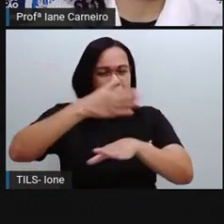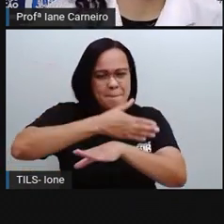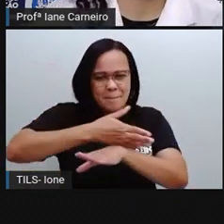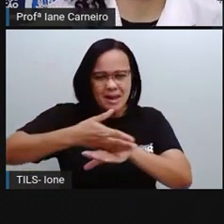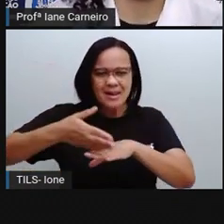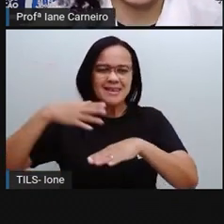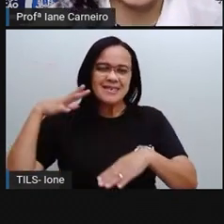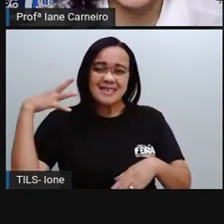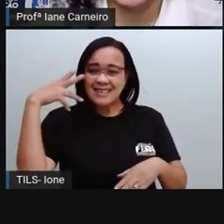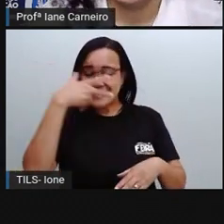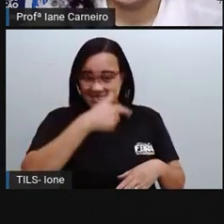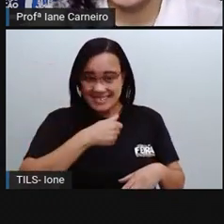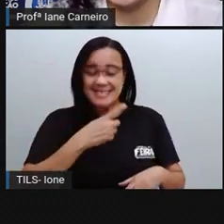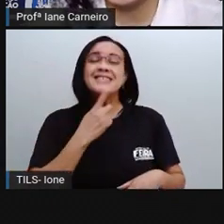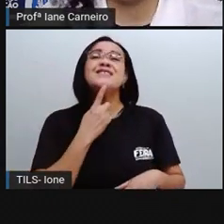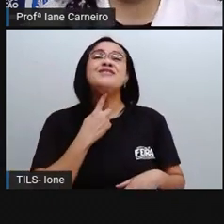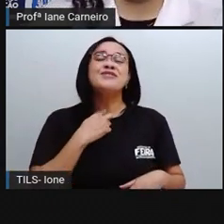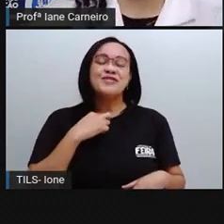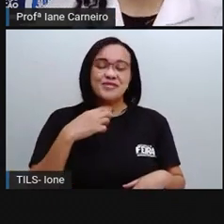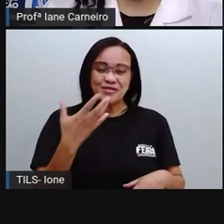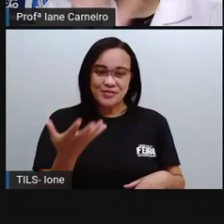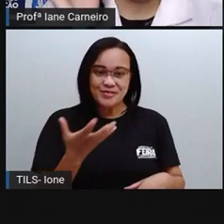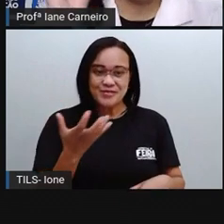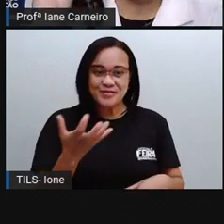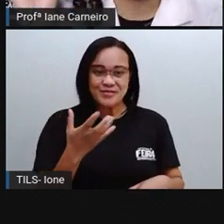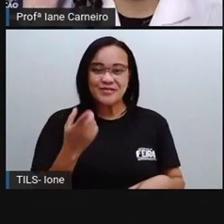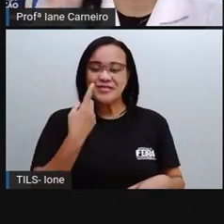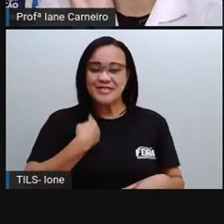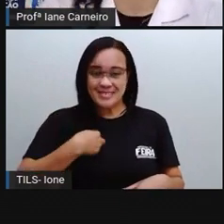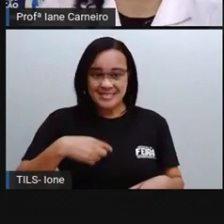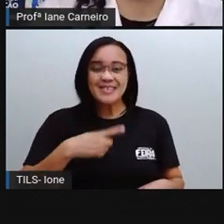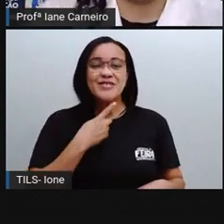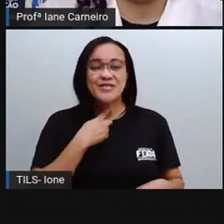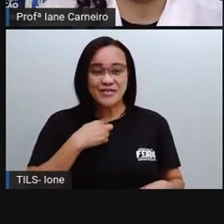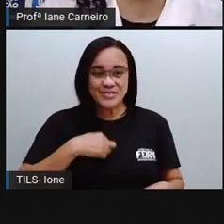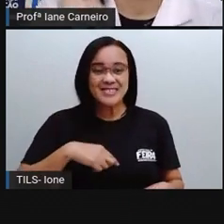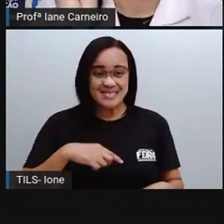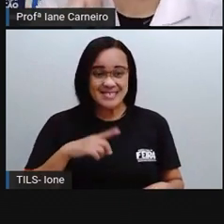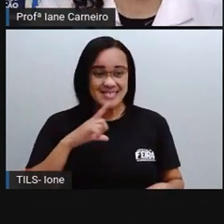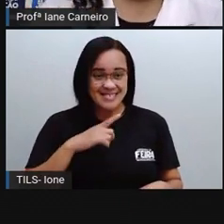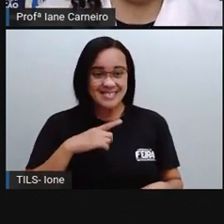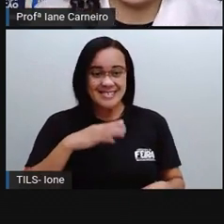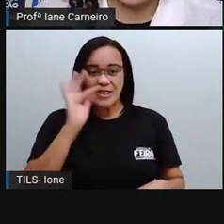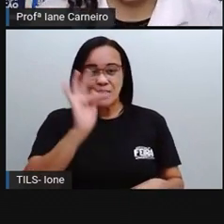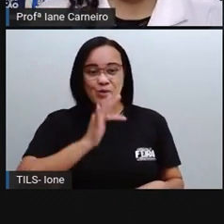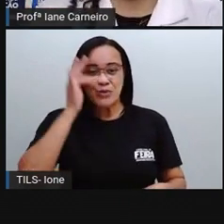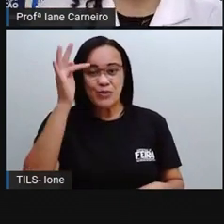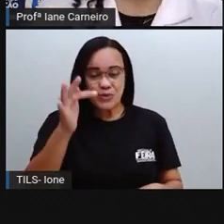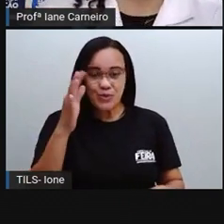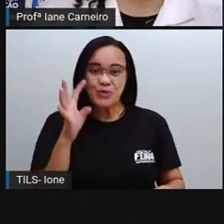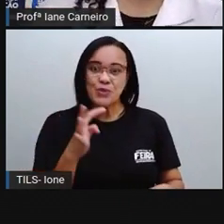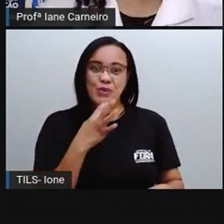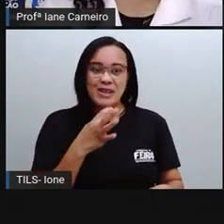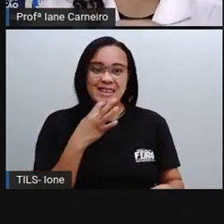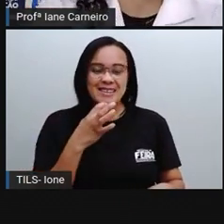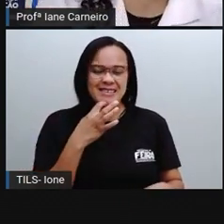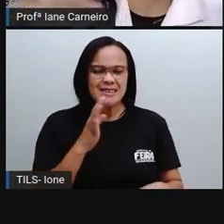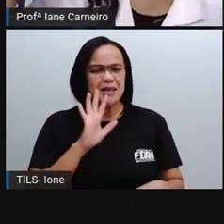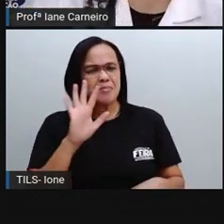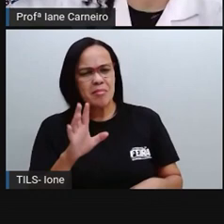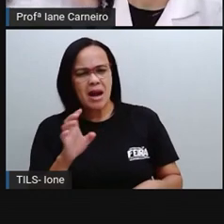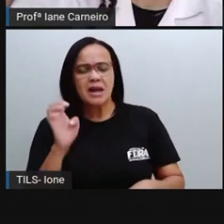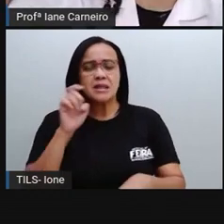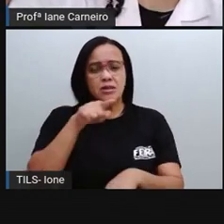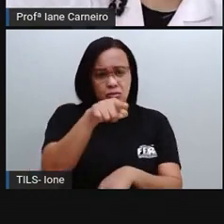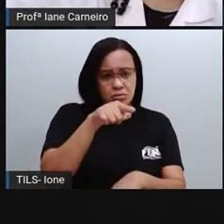essas dunas. Você tem vontade? Coloca aí no chat qual desses estados aí do Nordeste você tem vontade de conhecer, né? Tem gente que quer